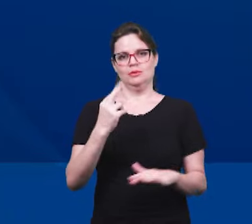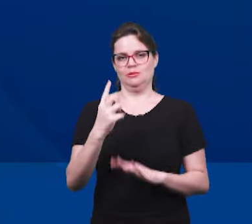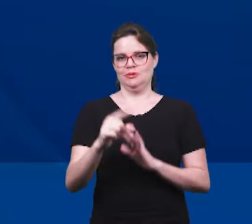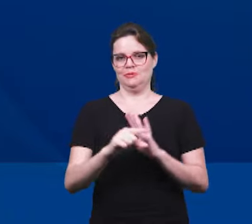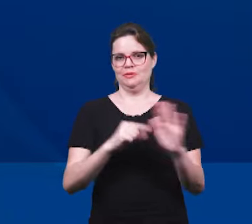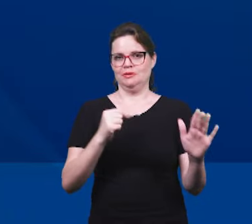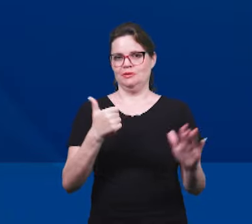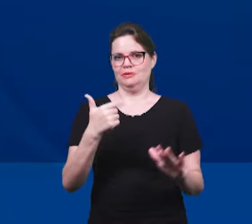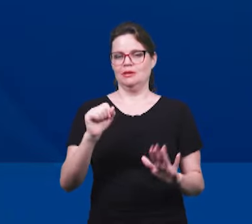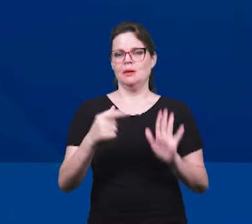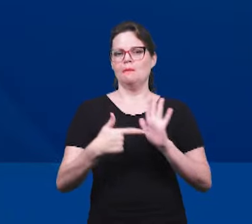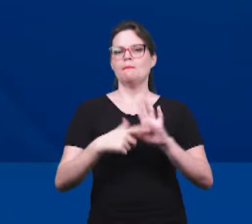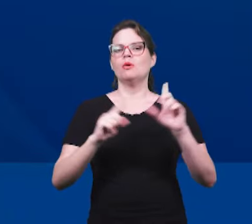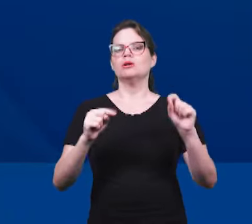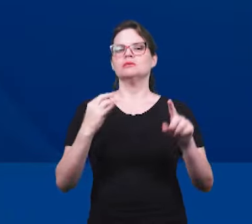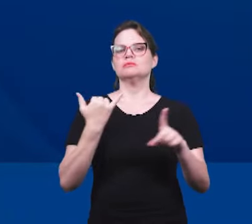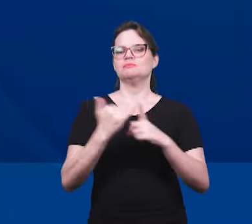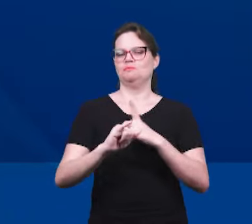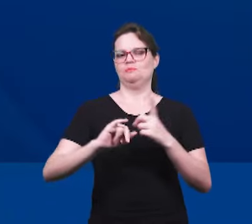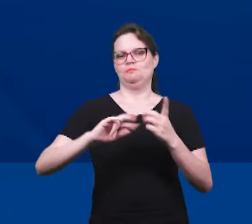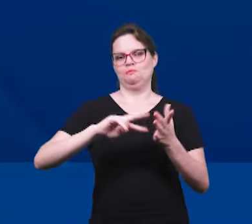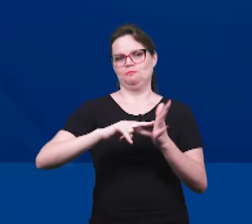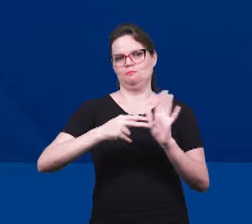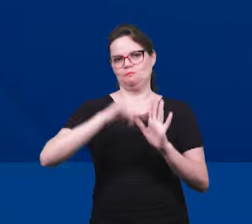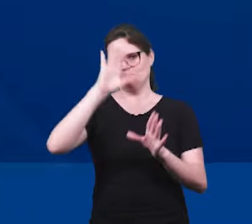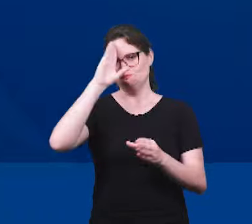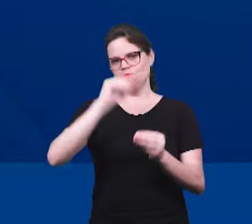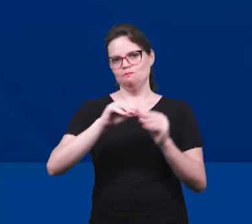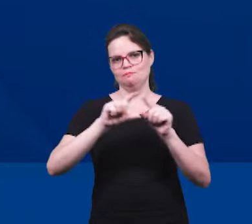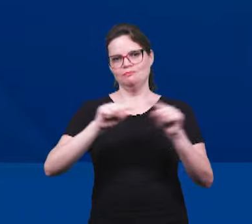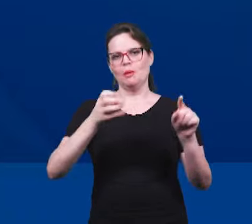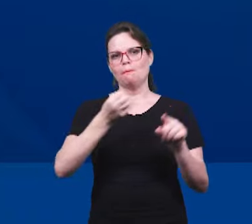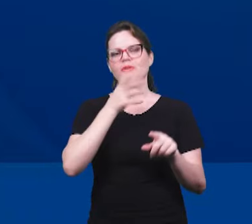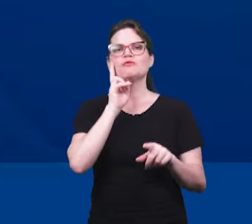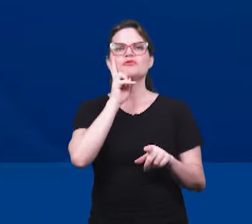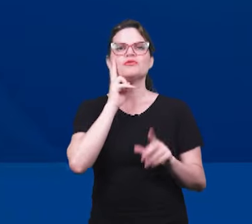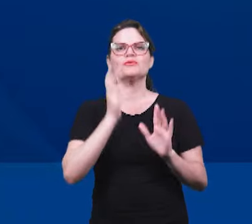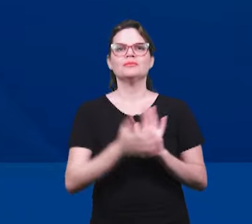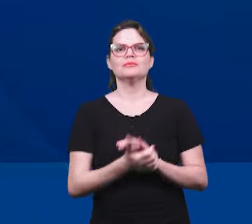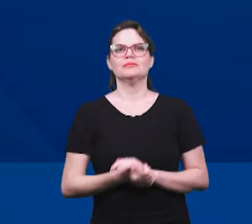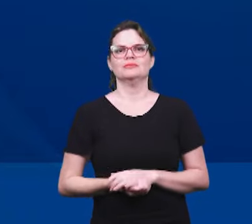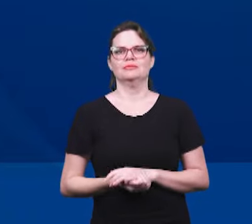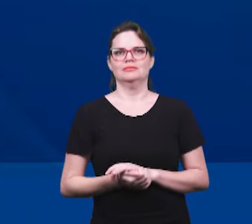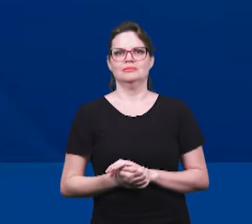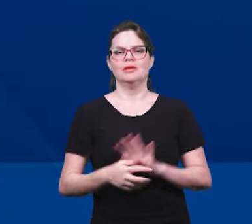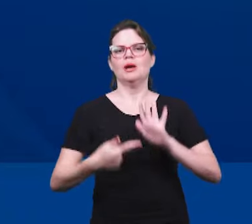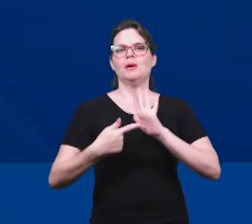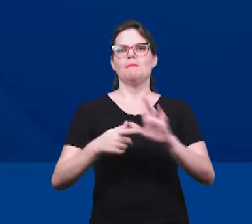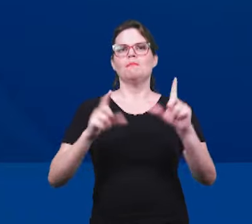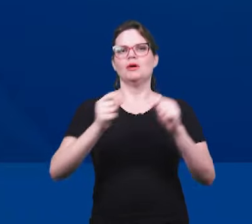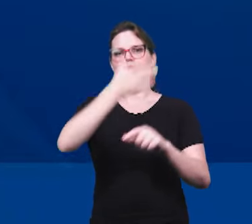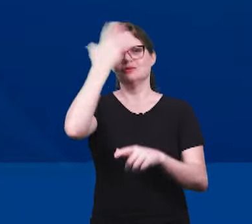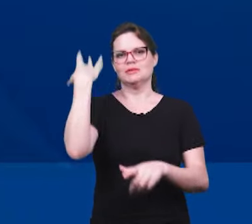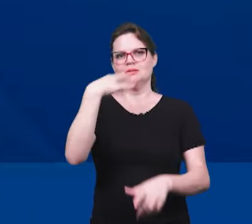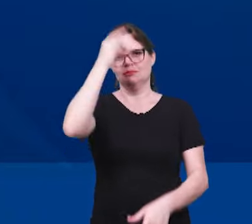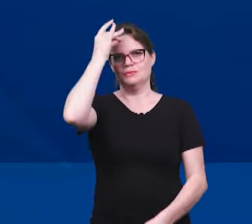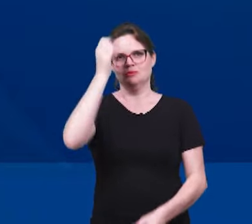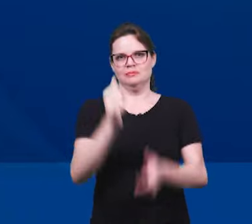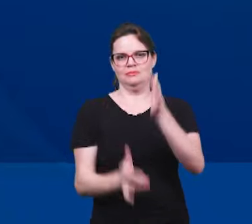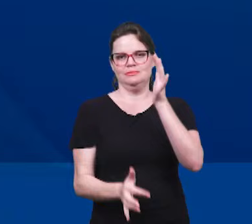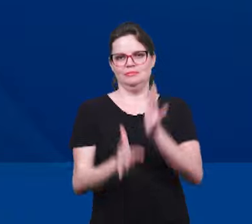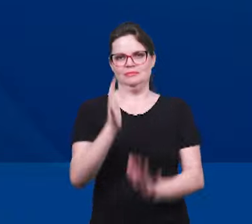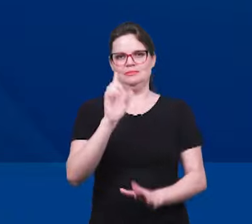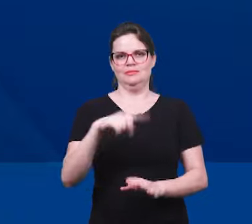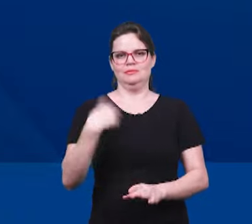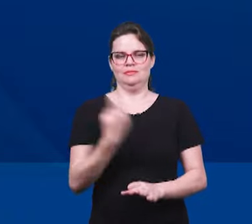identifique profeticamente o significado da expressão o bom vinho refere-se ao derramar do Espírito Santo